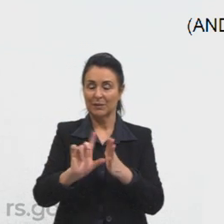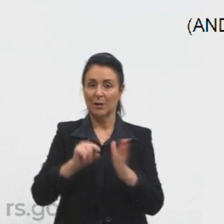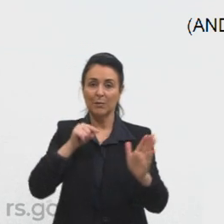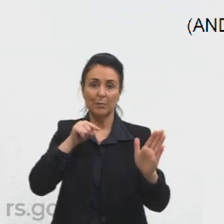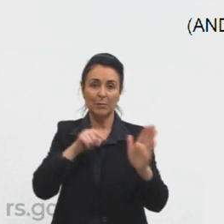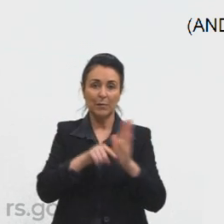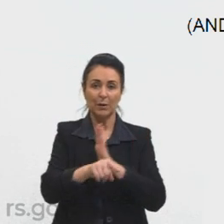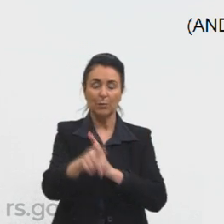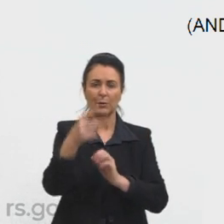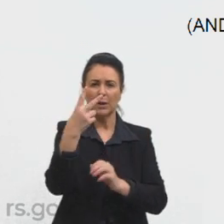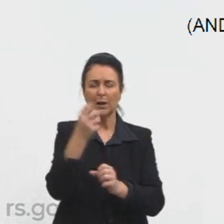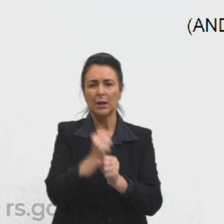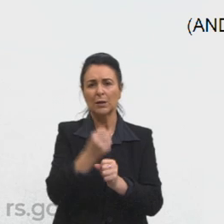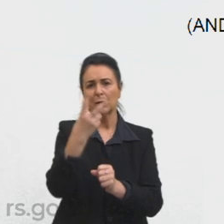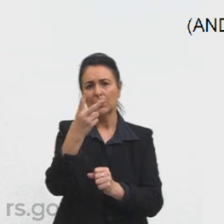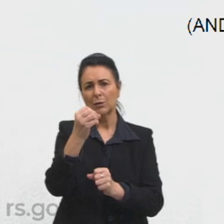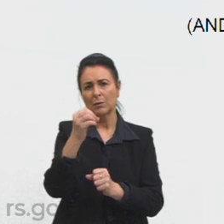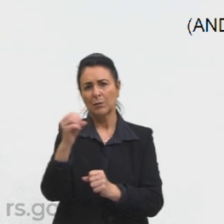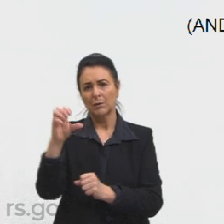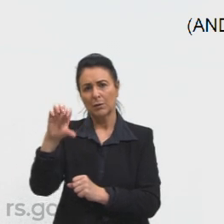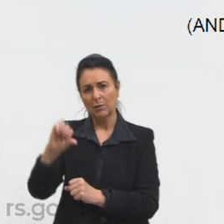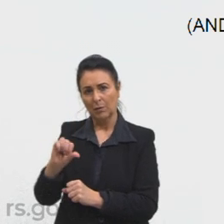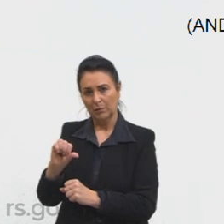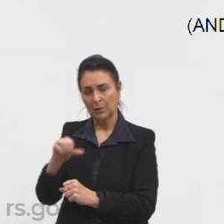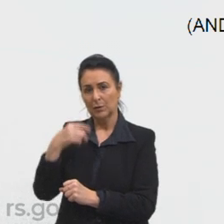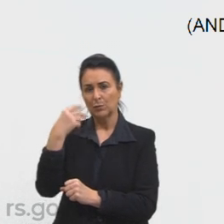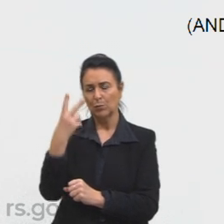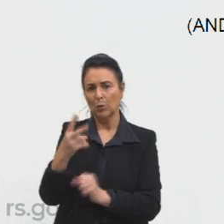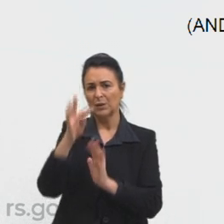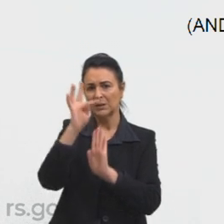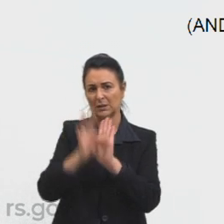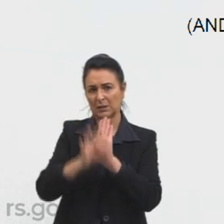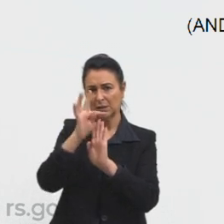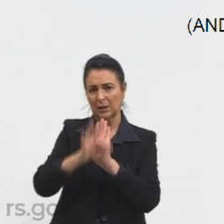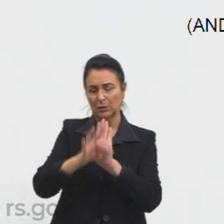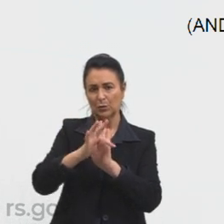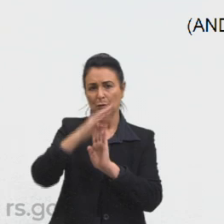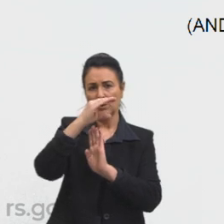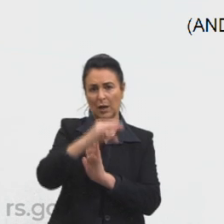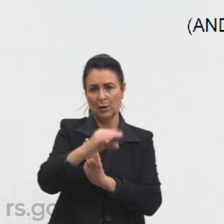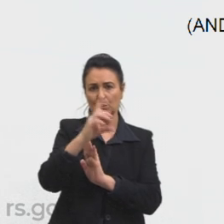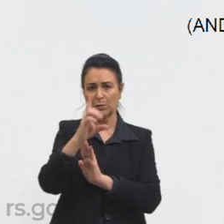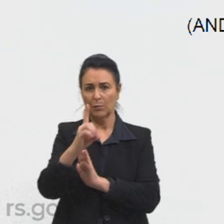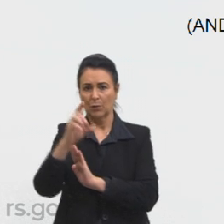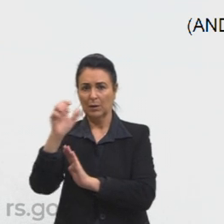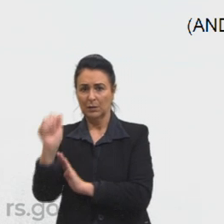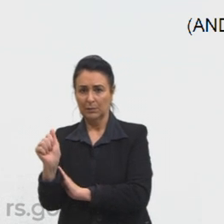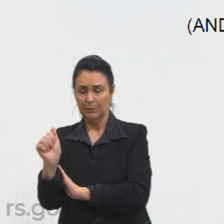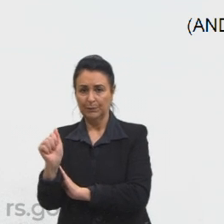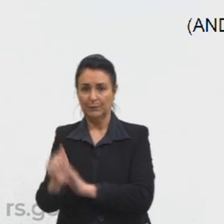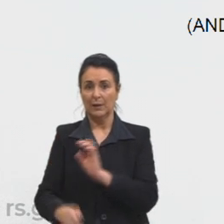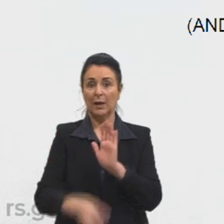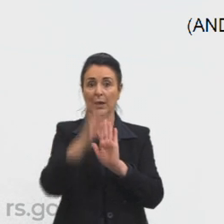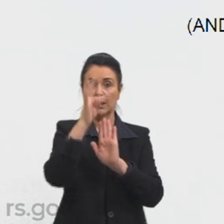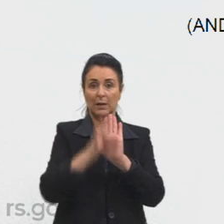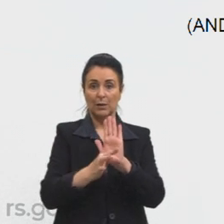de 2009 que vai nos trazer dois textos do Carlos Drummond de Andrade o texto 1